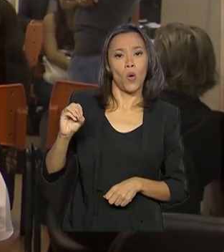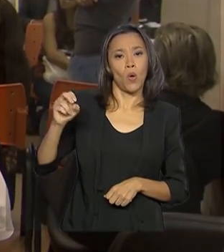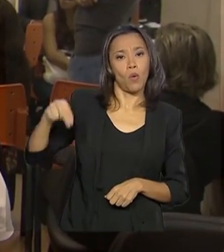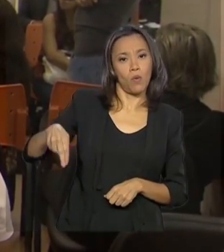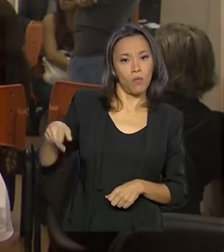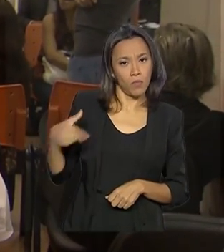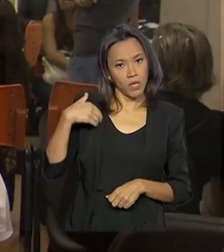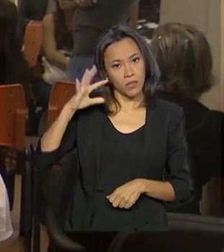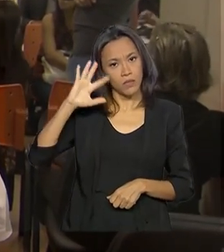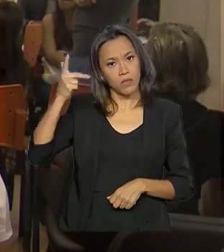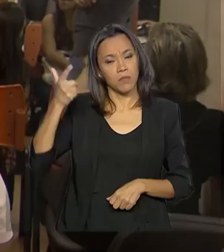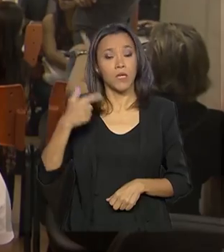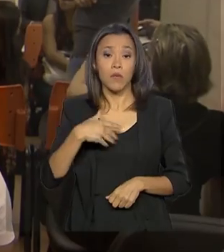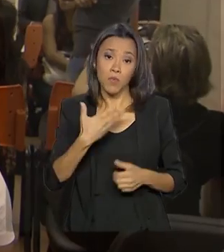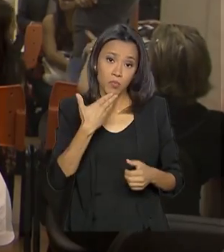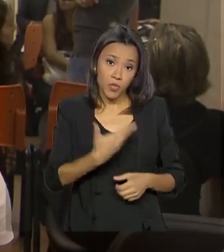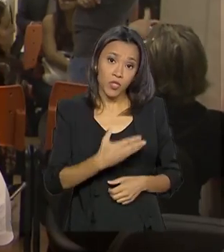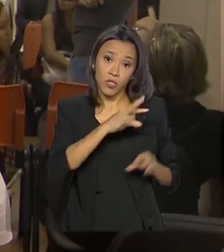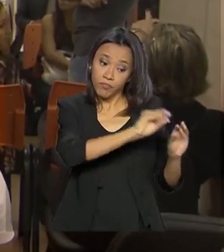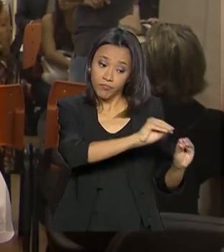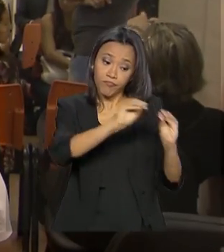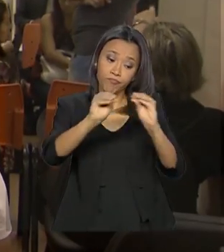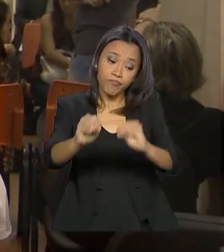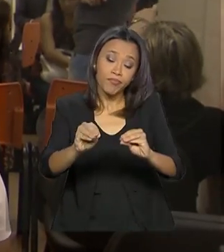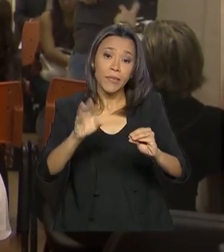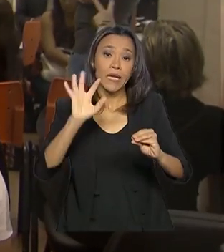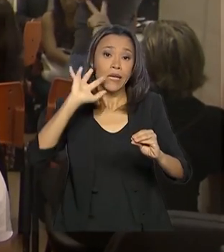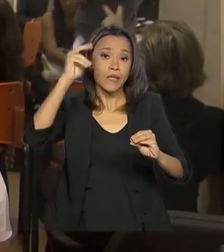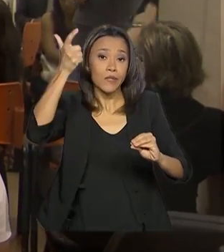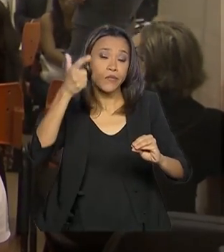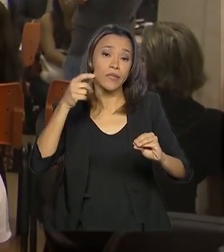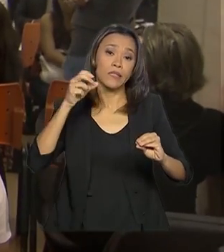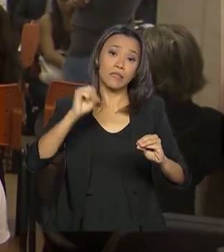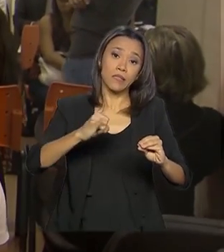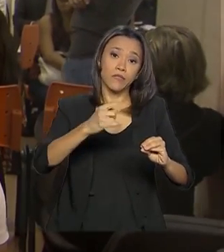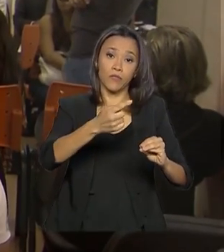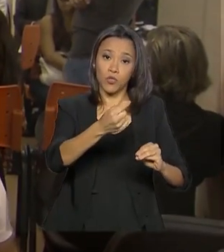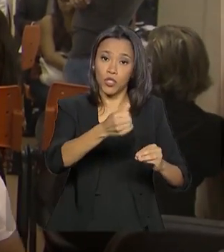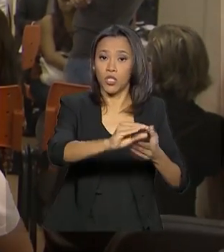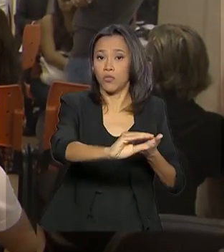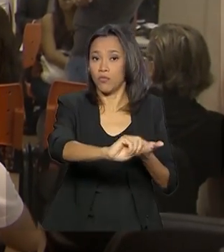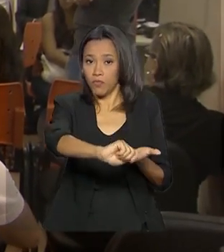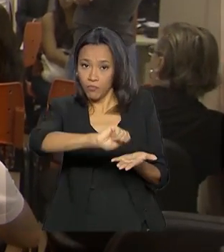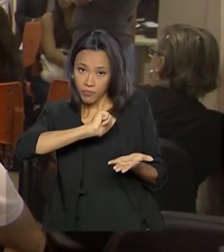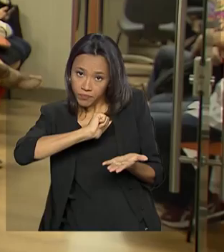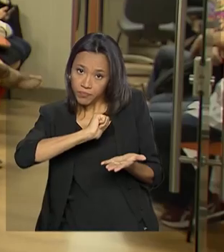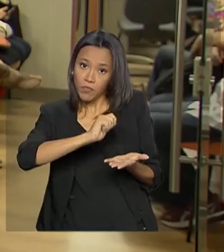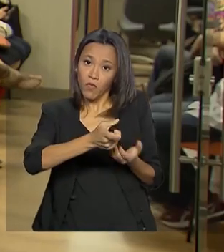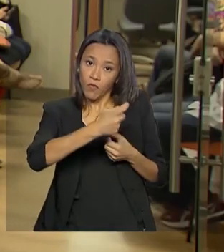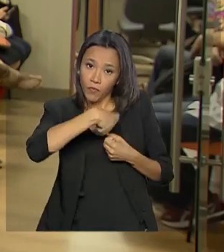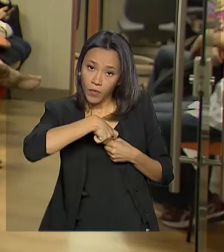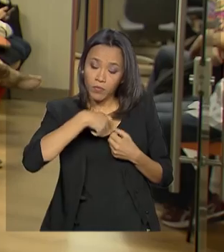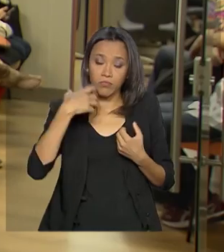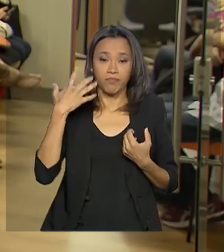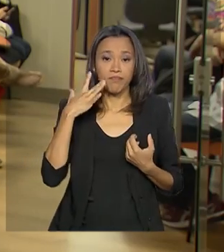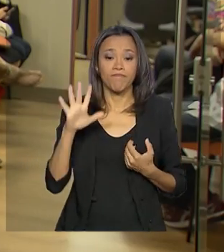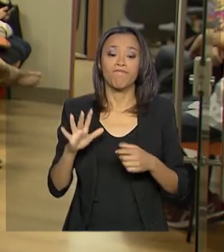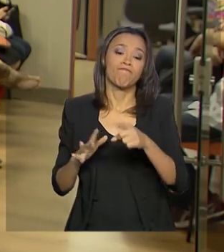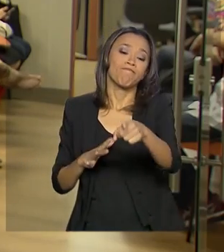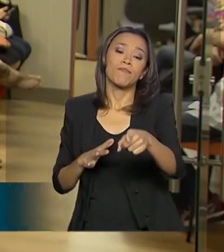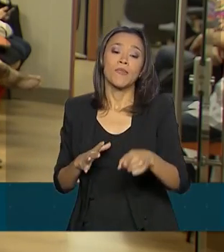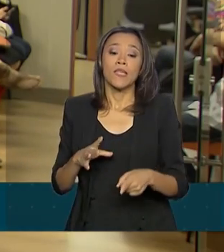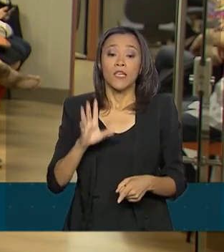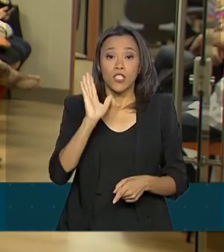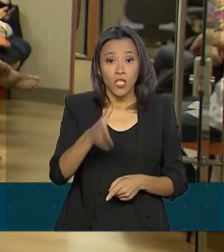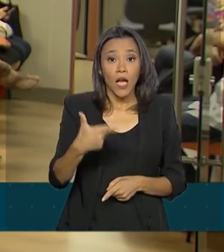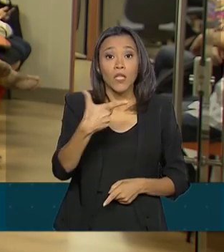para suspender a passagem até definir se vai ser reembolso integral, se a gente vai poder utilizar. O PROCON do Rio já registrou mais